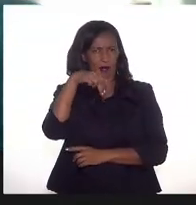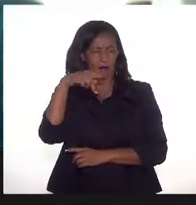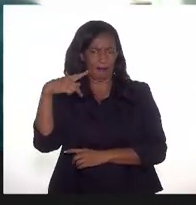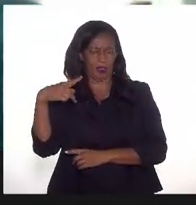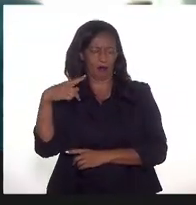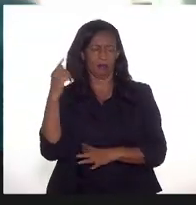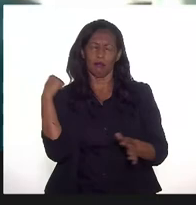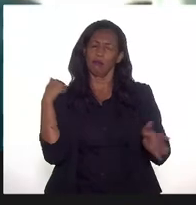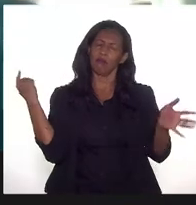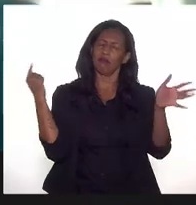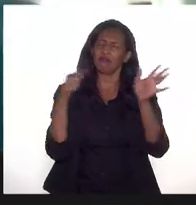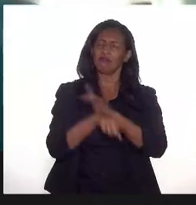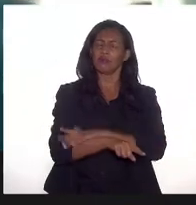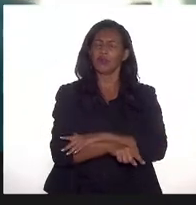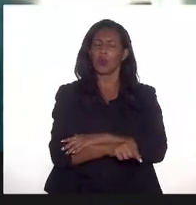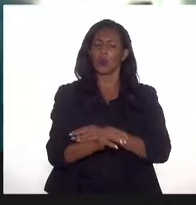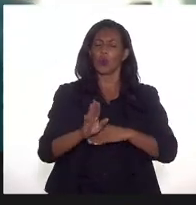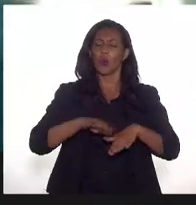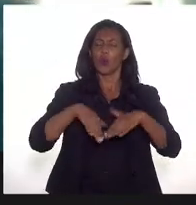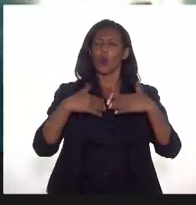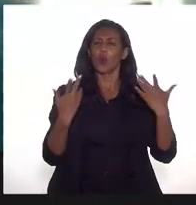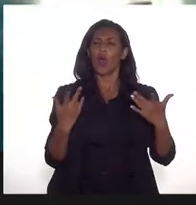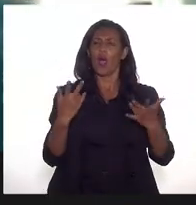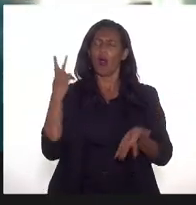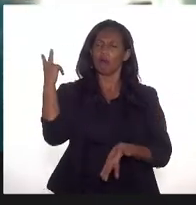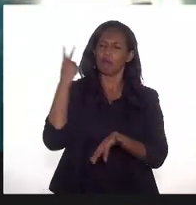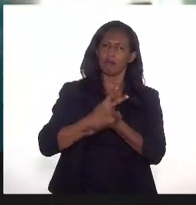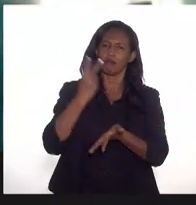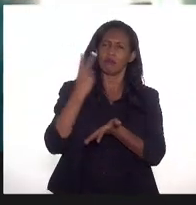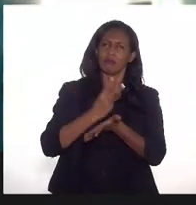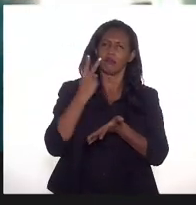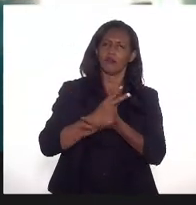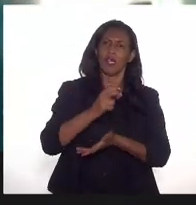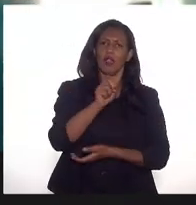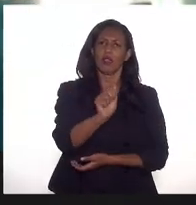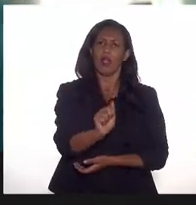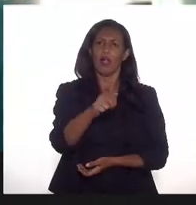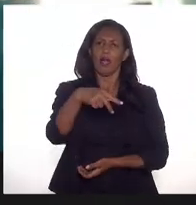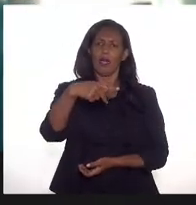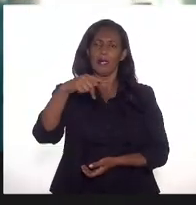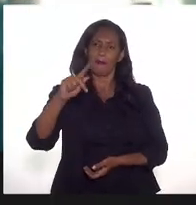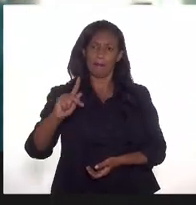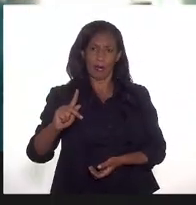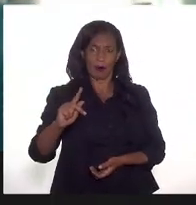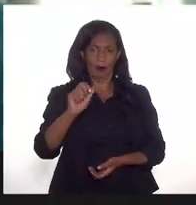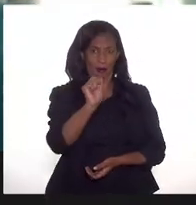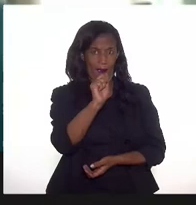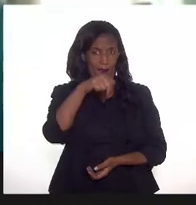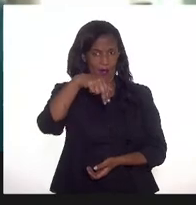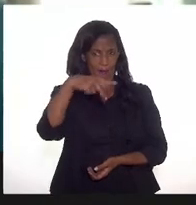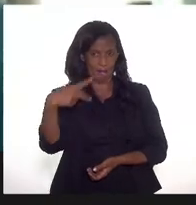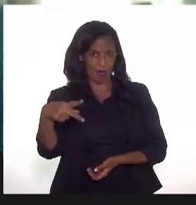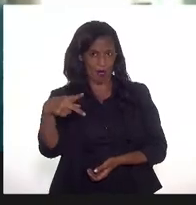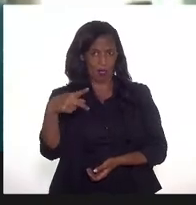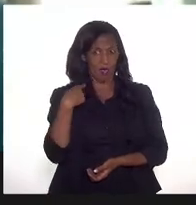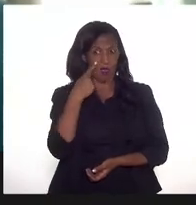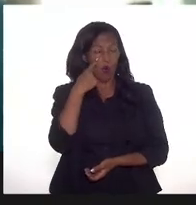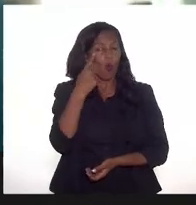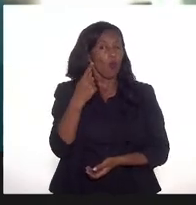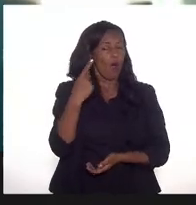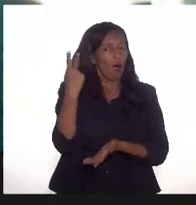qual a periodicidade das fiscalizações da NP nos campos pagadores de pé, fiscalizações em loco